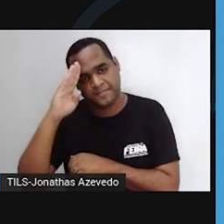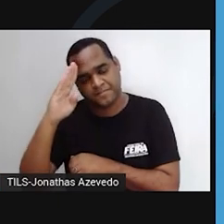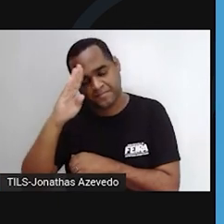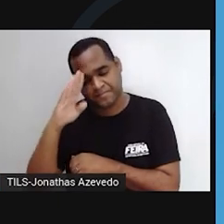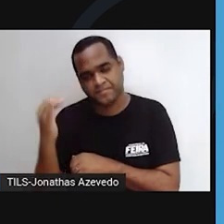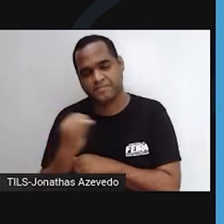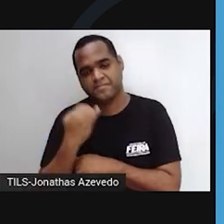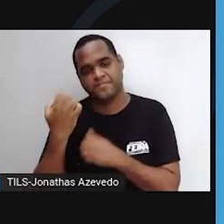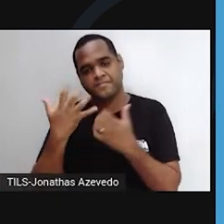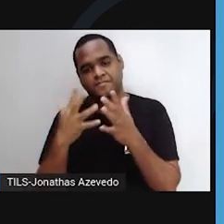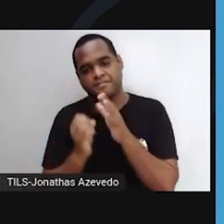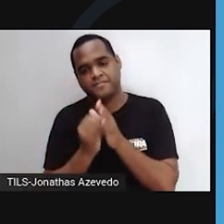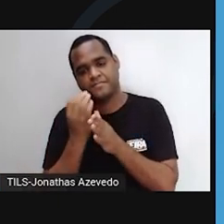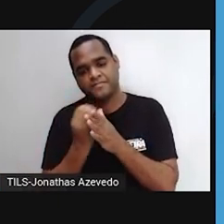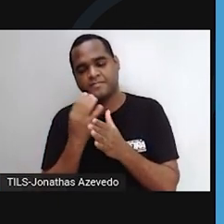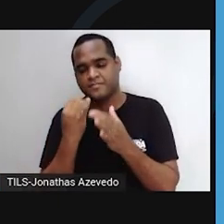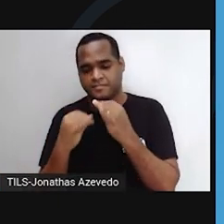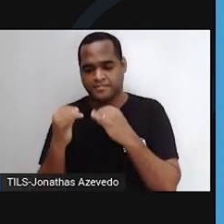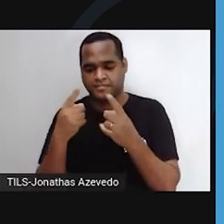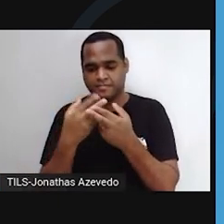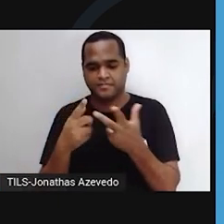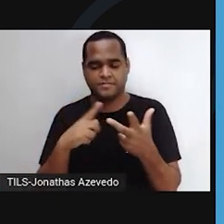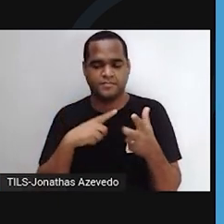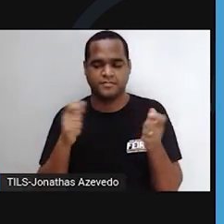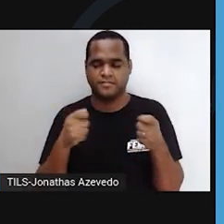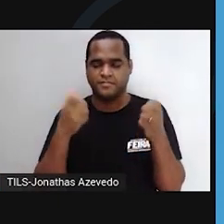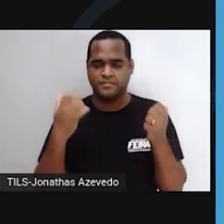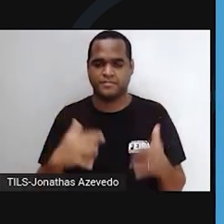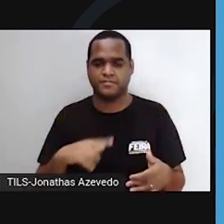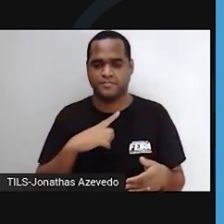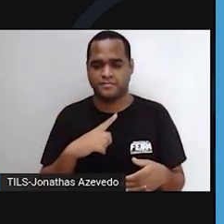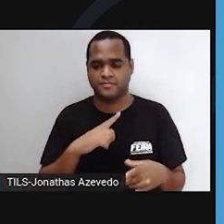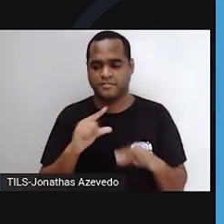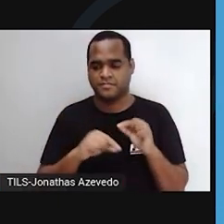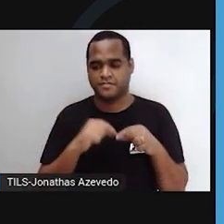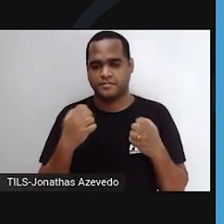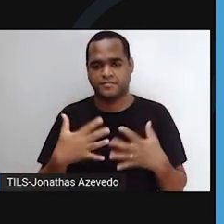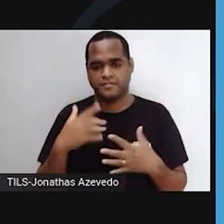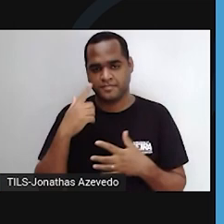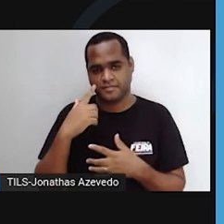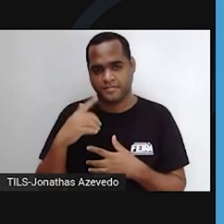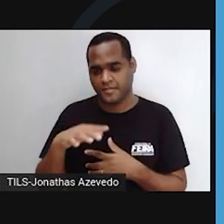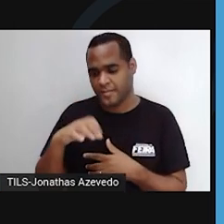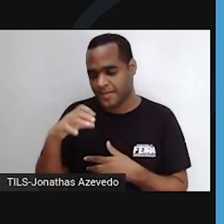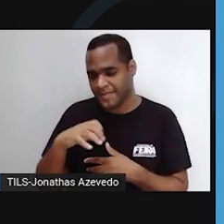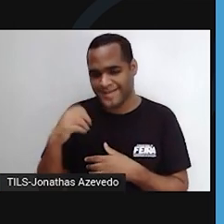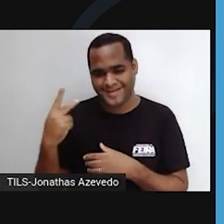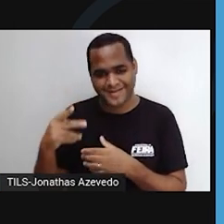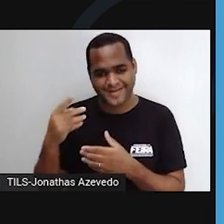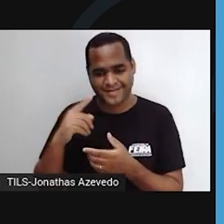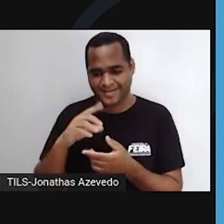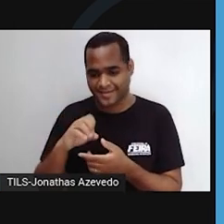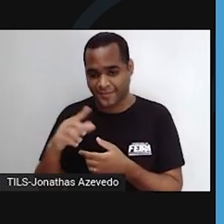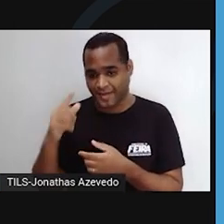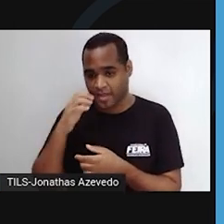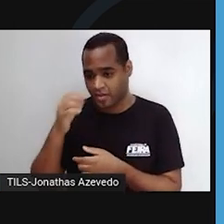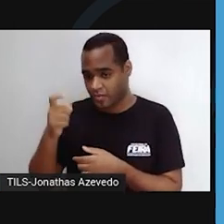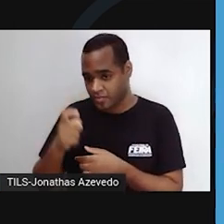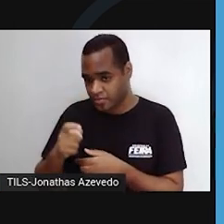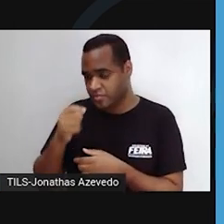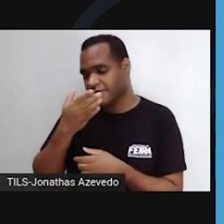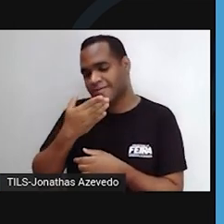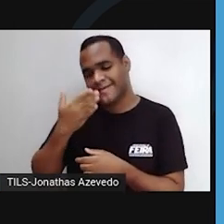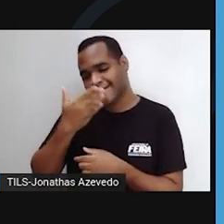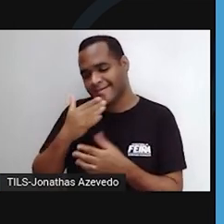é produzir a maior parte da energia, através do processo chamado de respiração celular, onde elas usam o oxigênio e a glicose